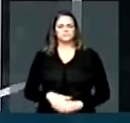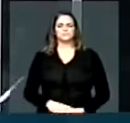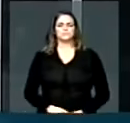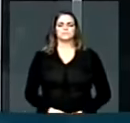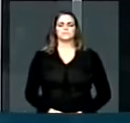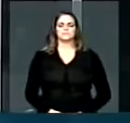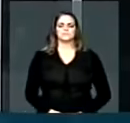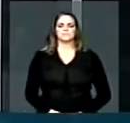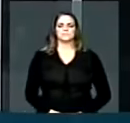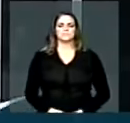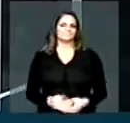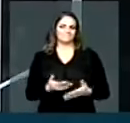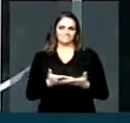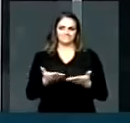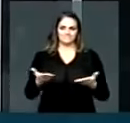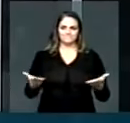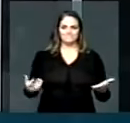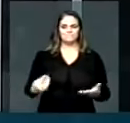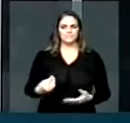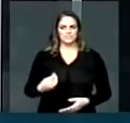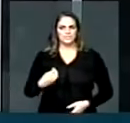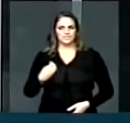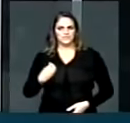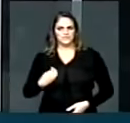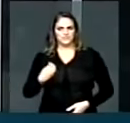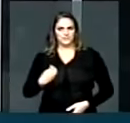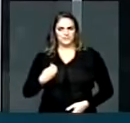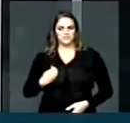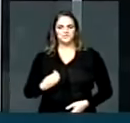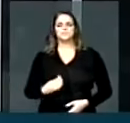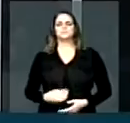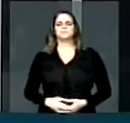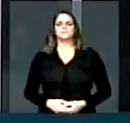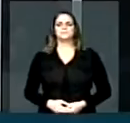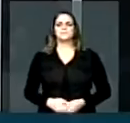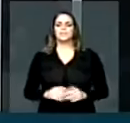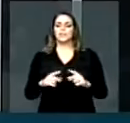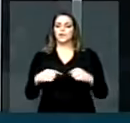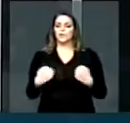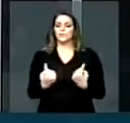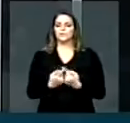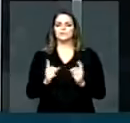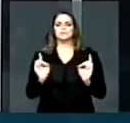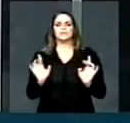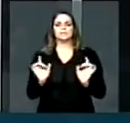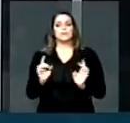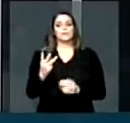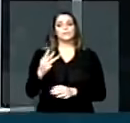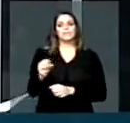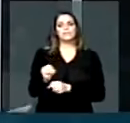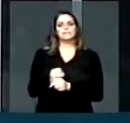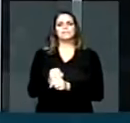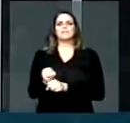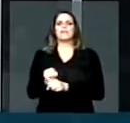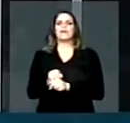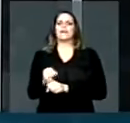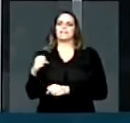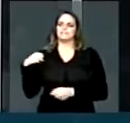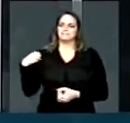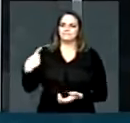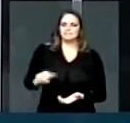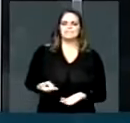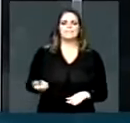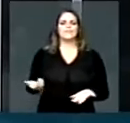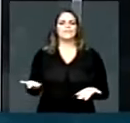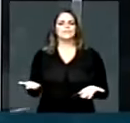Deputados, e demais presentes aqui, nesta sessão solene, em homenagem aos 30 anos do movimento direto a JAPA, na